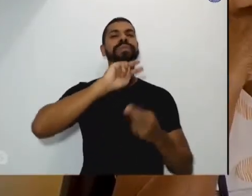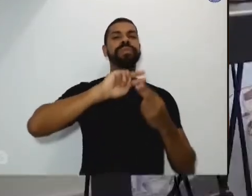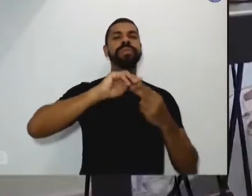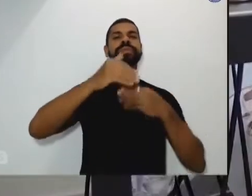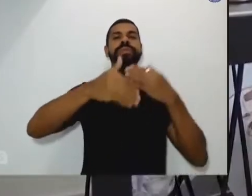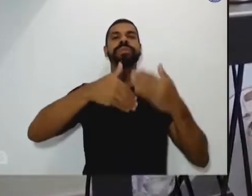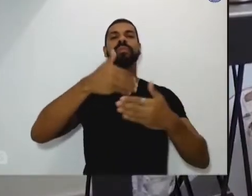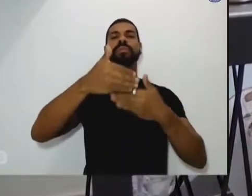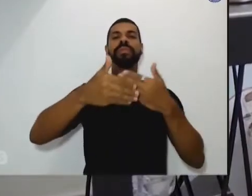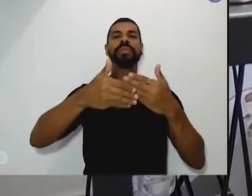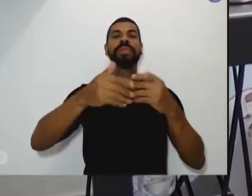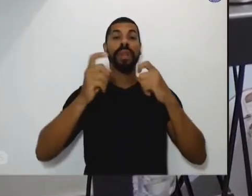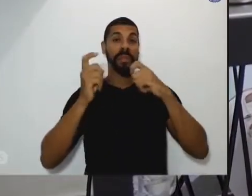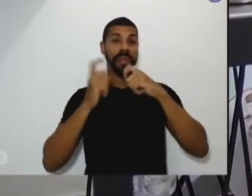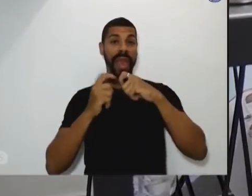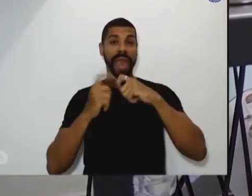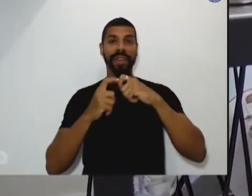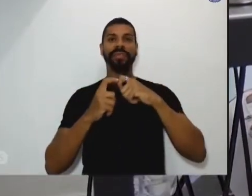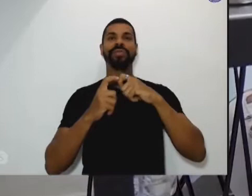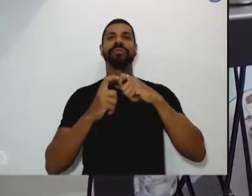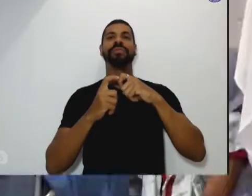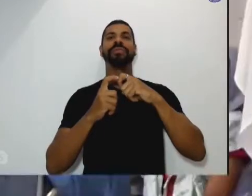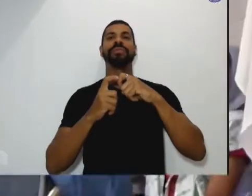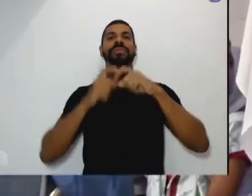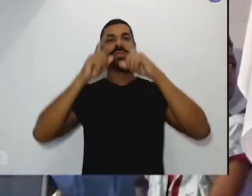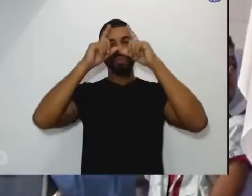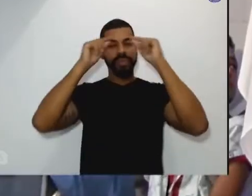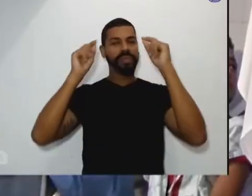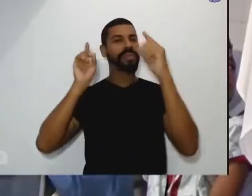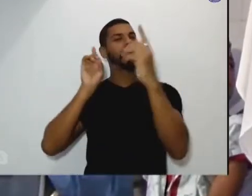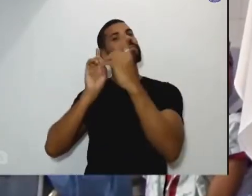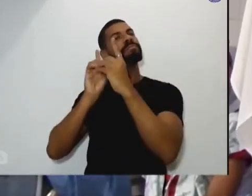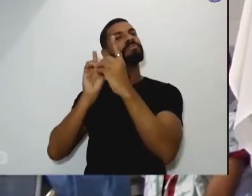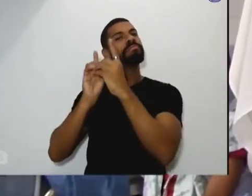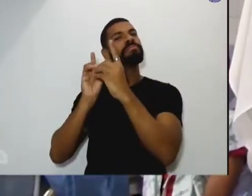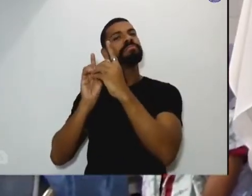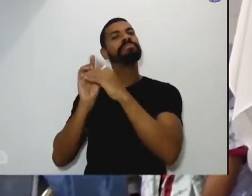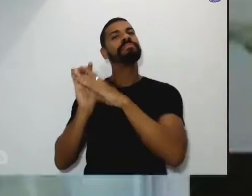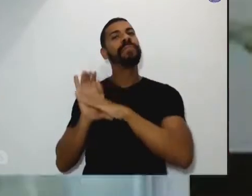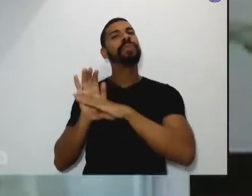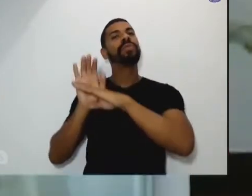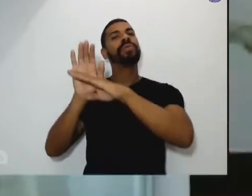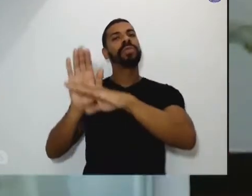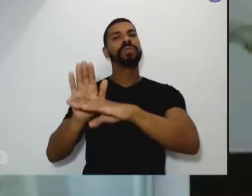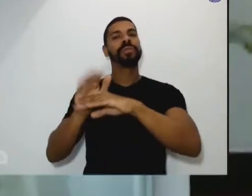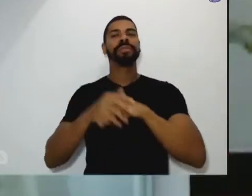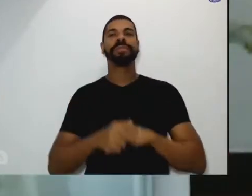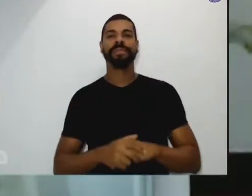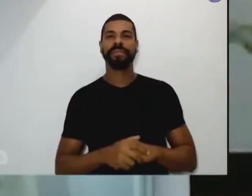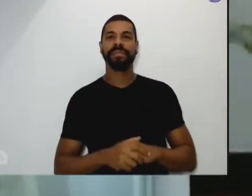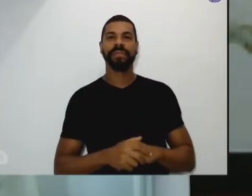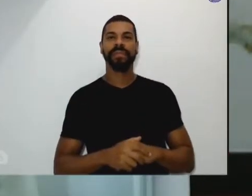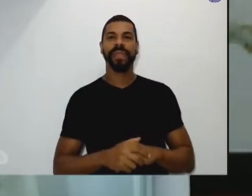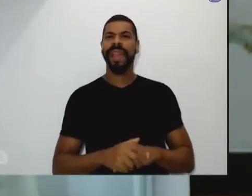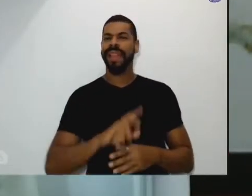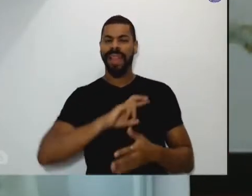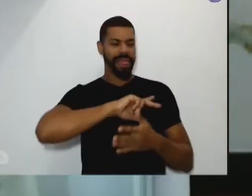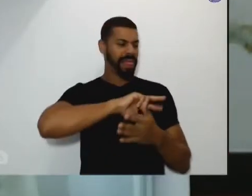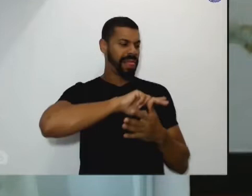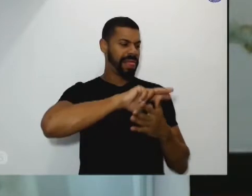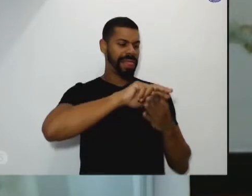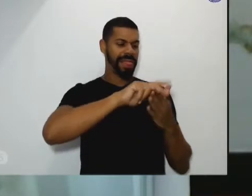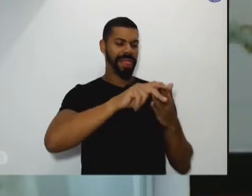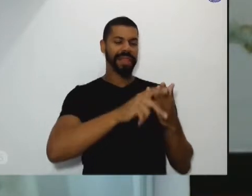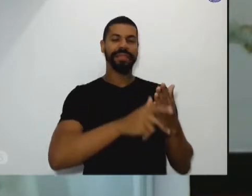médico, está na atendente, está na enfermeira, ela está no cuidador. Então, há várias maneiras de Irmã Dulce, hoje,